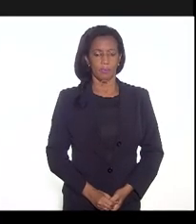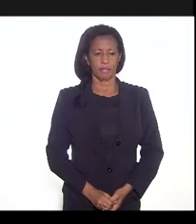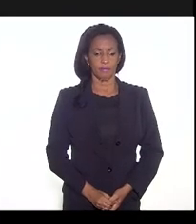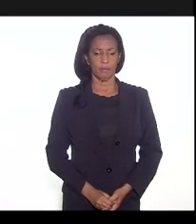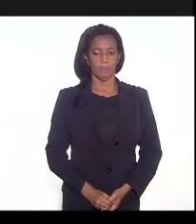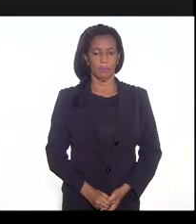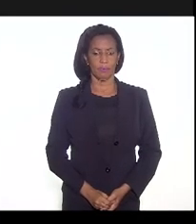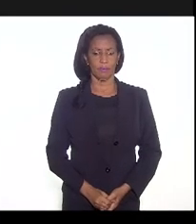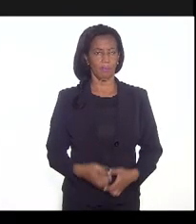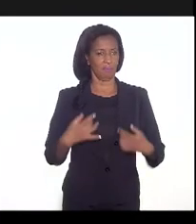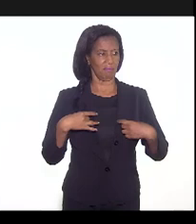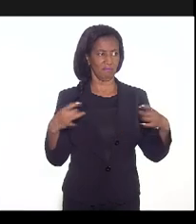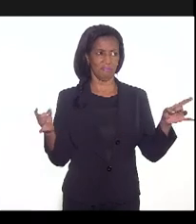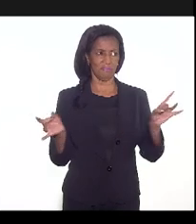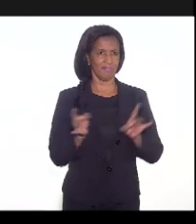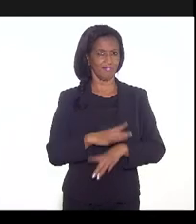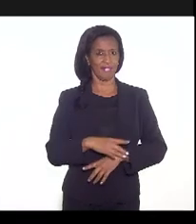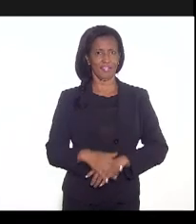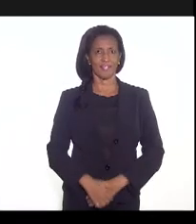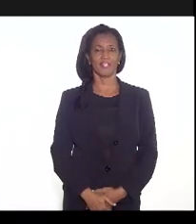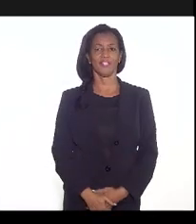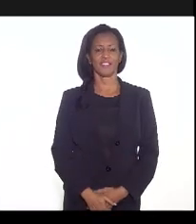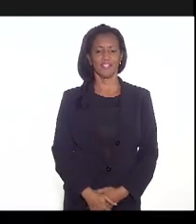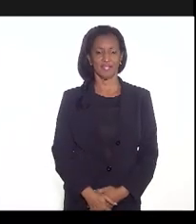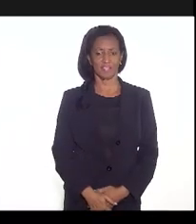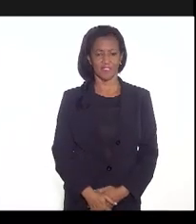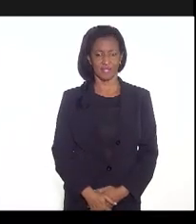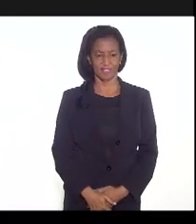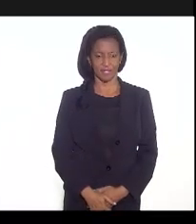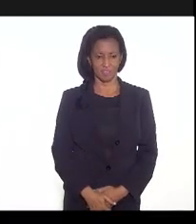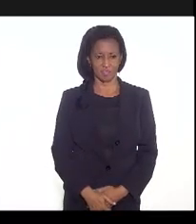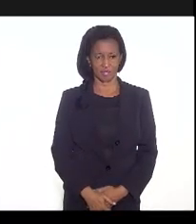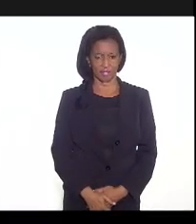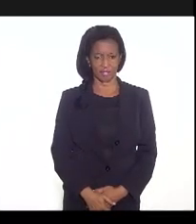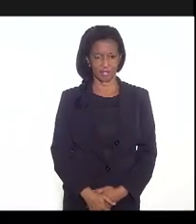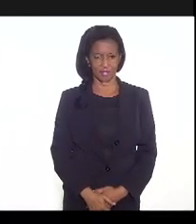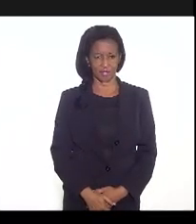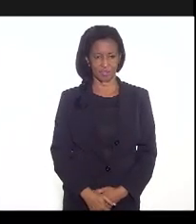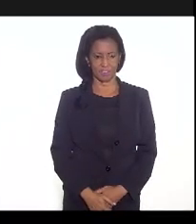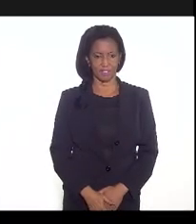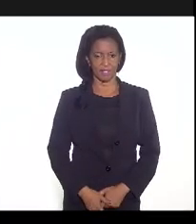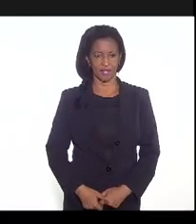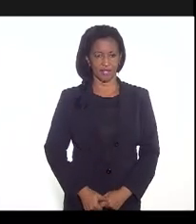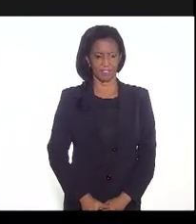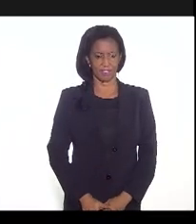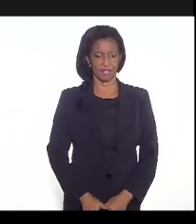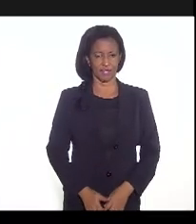Estou à disposição. Luiz Paulo, você está sem áudio, Luiz Paulo? Você está sem áudio.